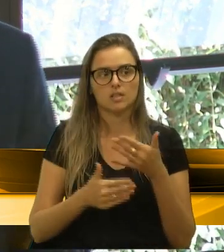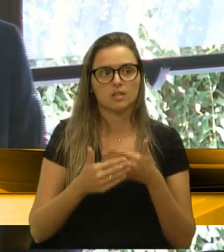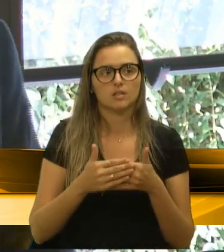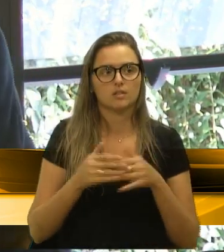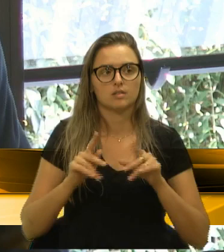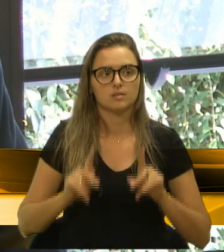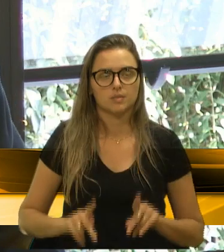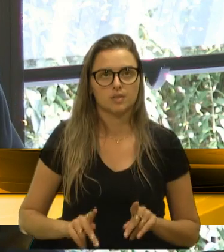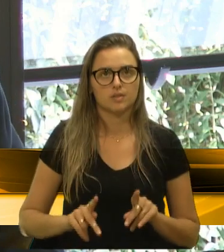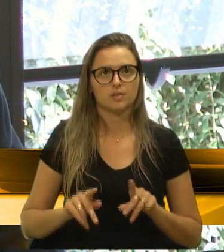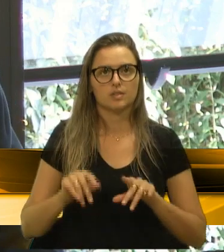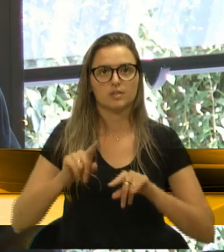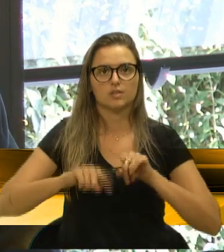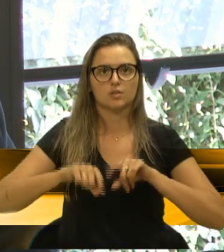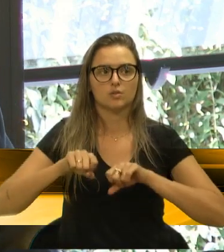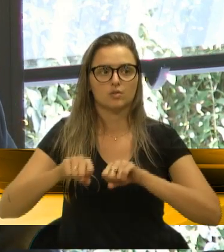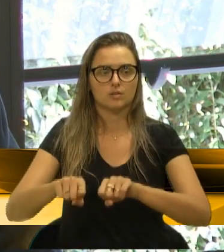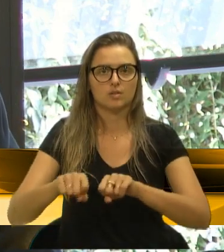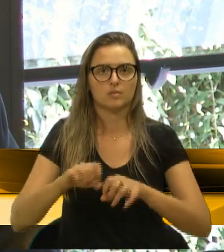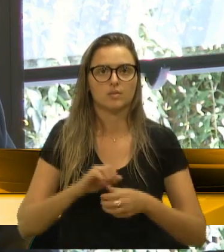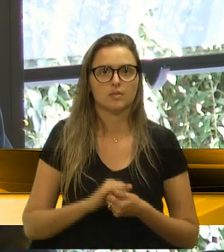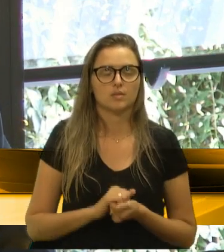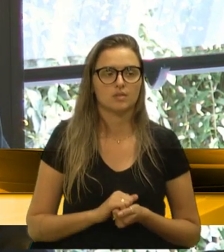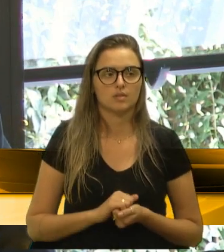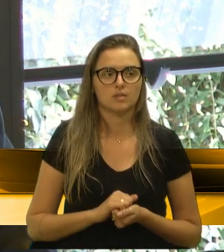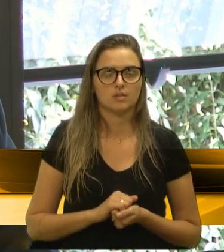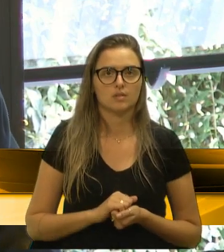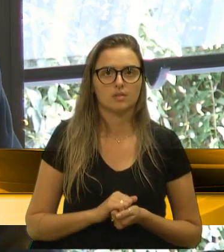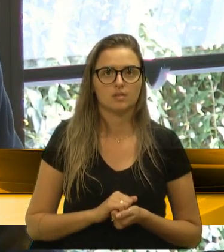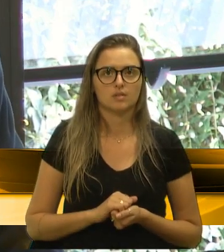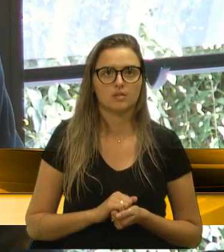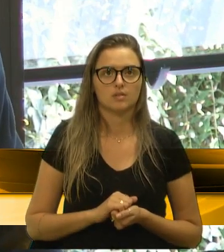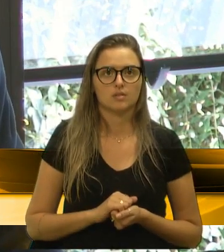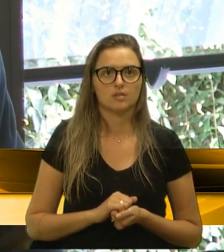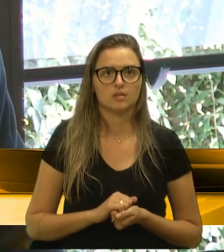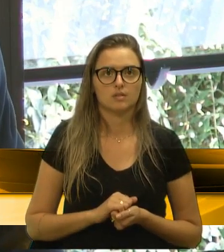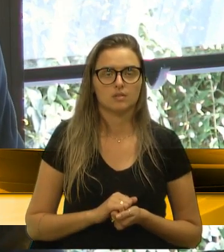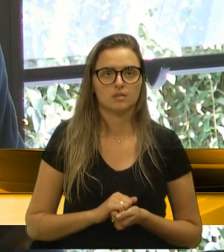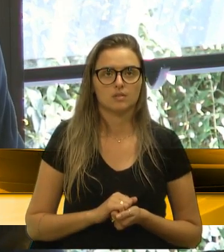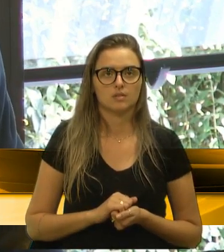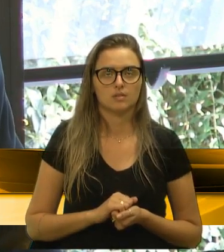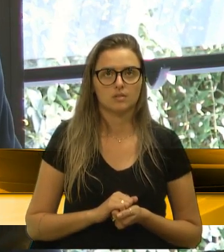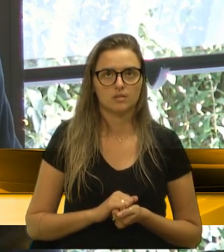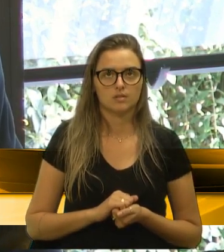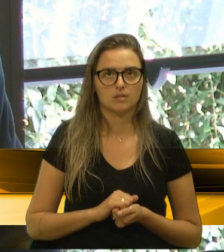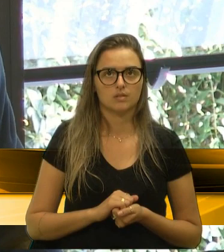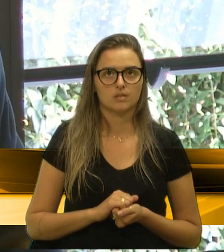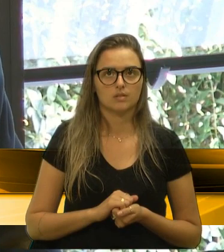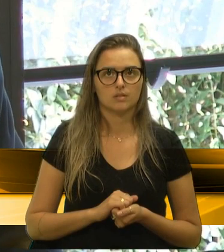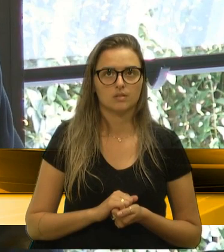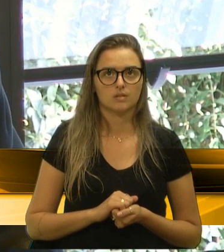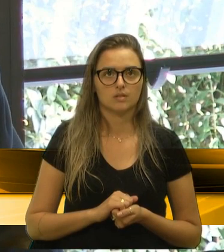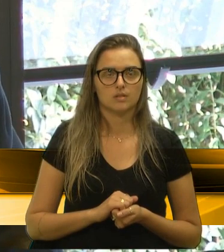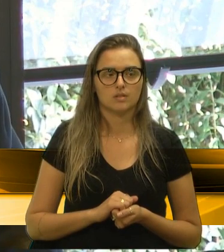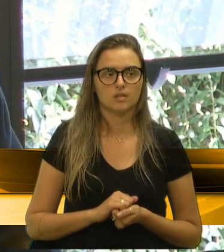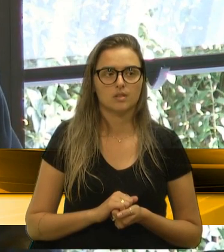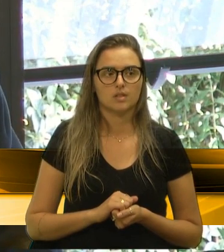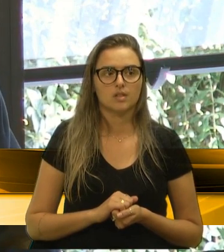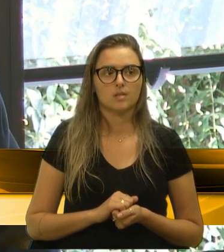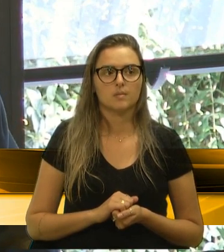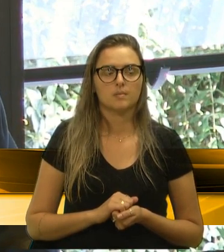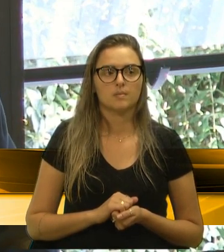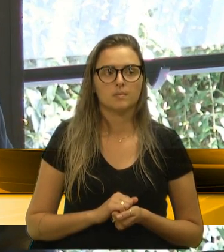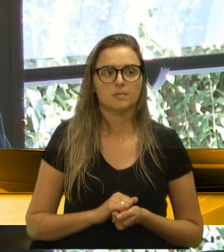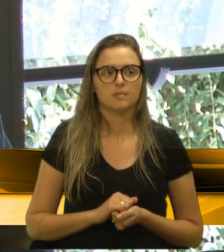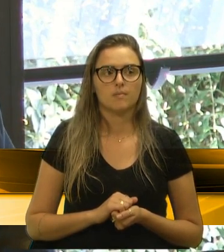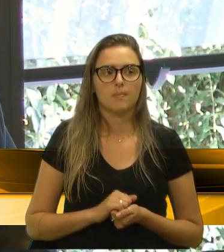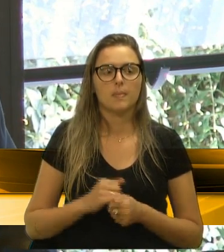cabo do carrinho é um local que deve ser muito bem higienizado. E a pergunta que eu lhe faço, água sanitária talvez não seria um